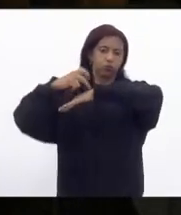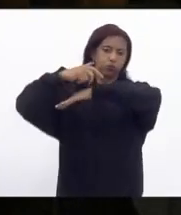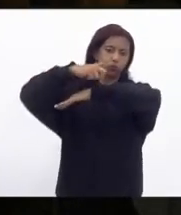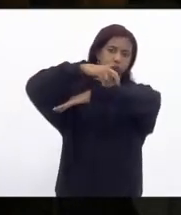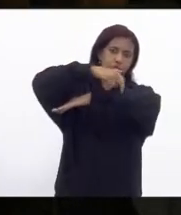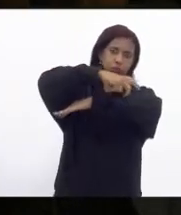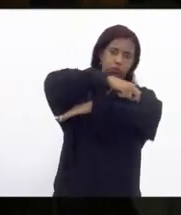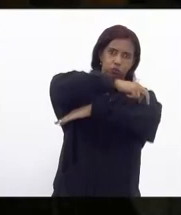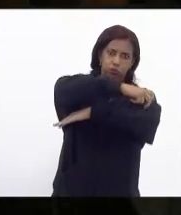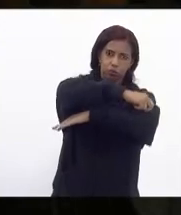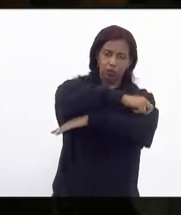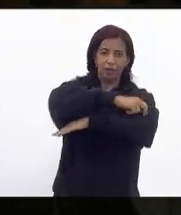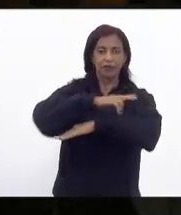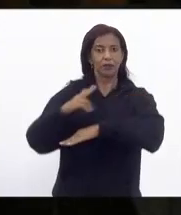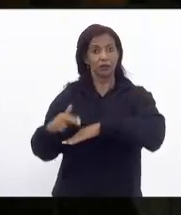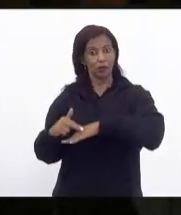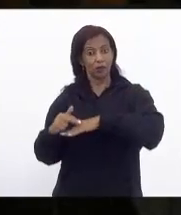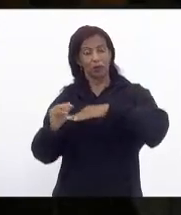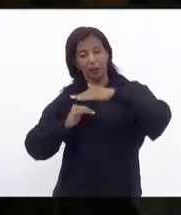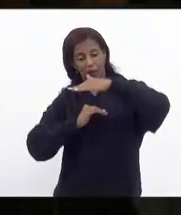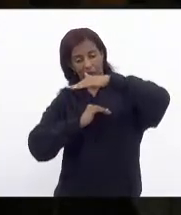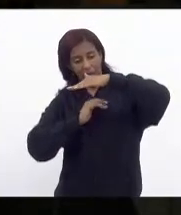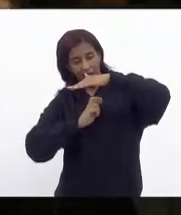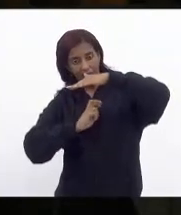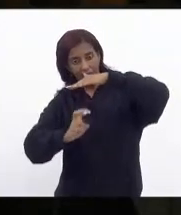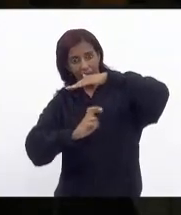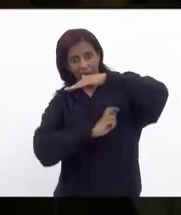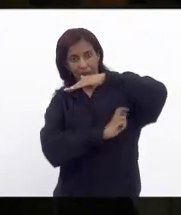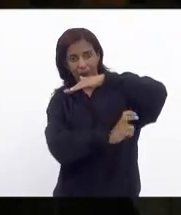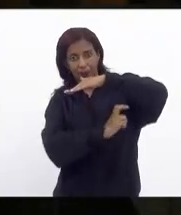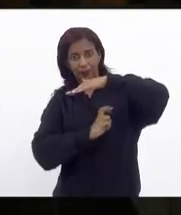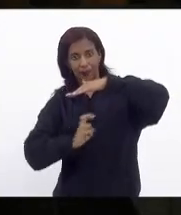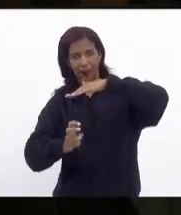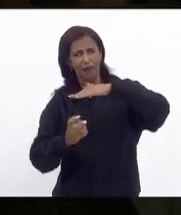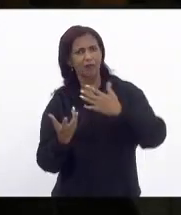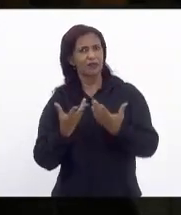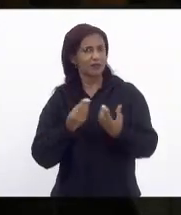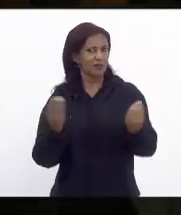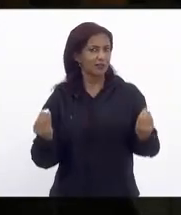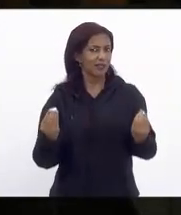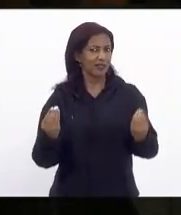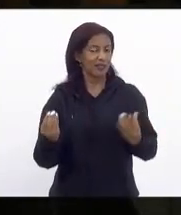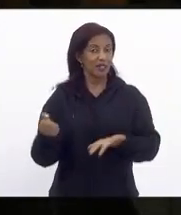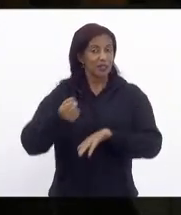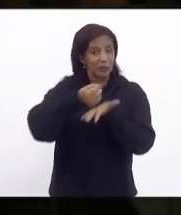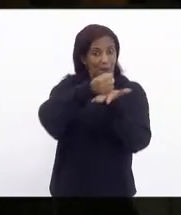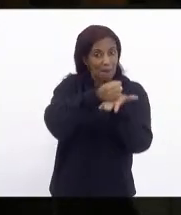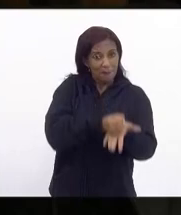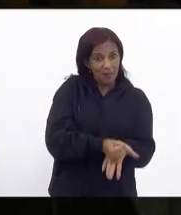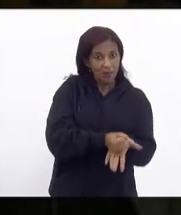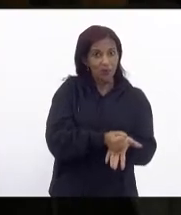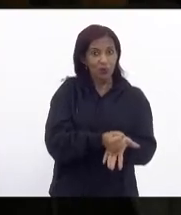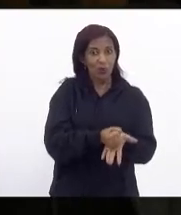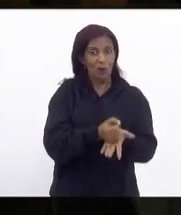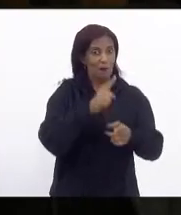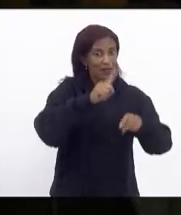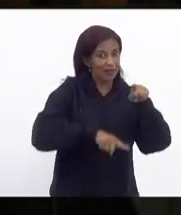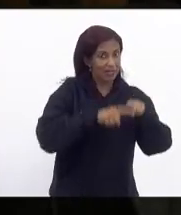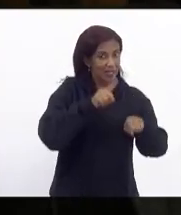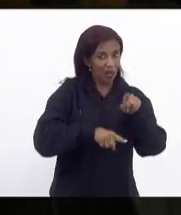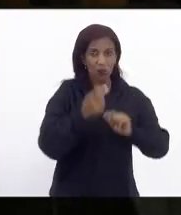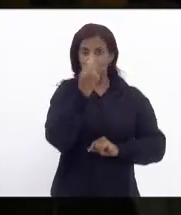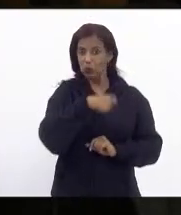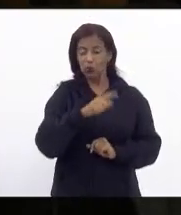sobre a estação ferroviária e elas são várias pelo estado todo no transporte de cargas isso também não é necessário no caso